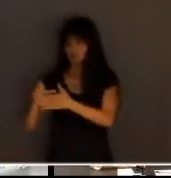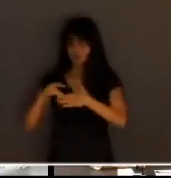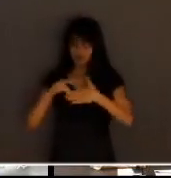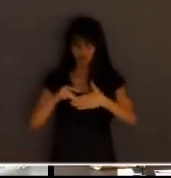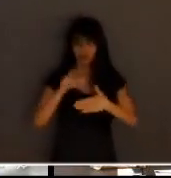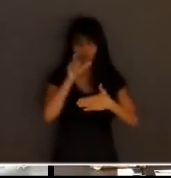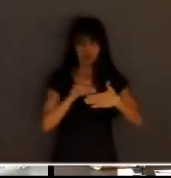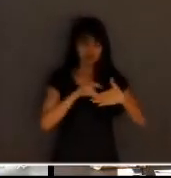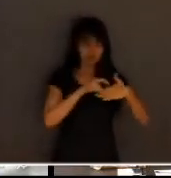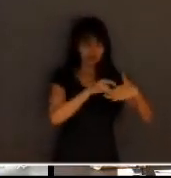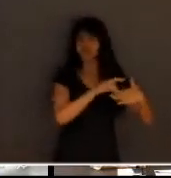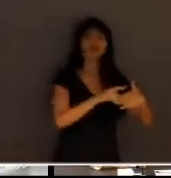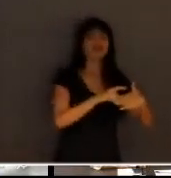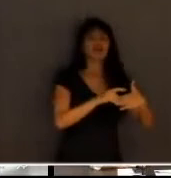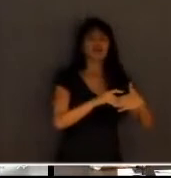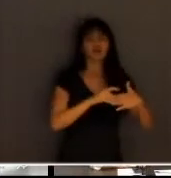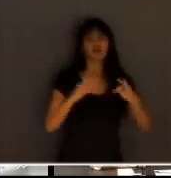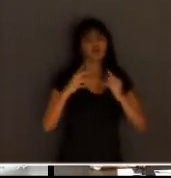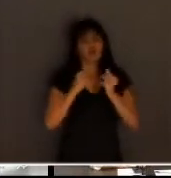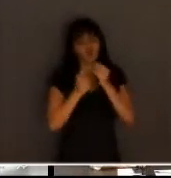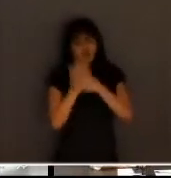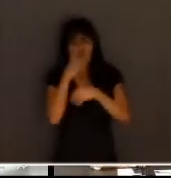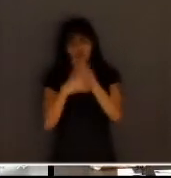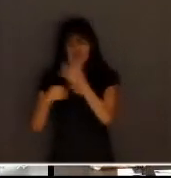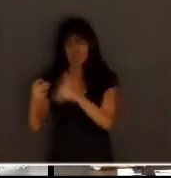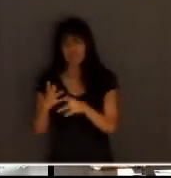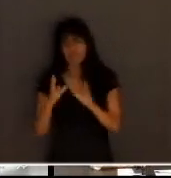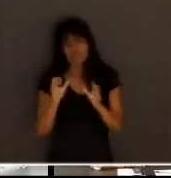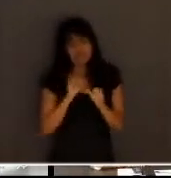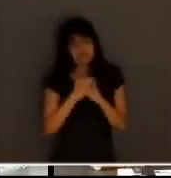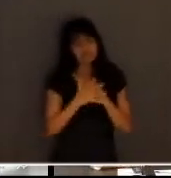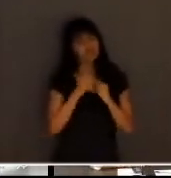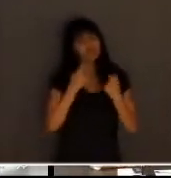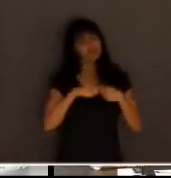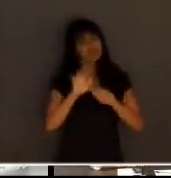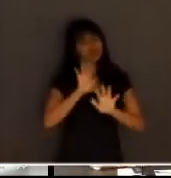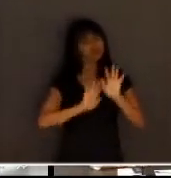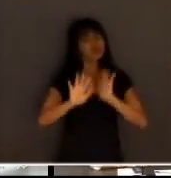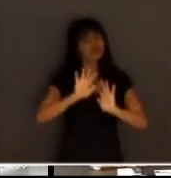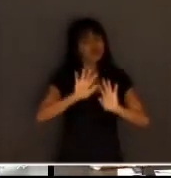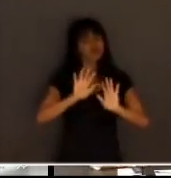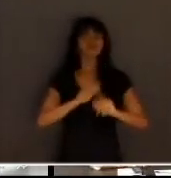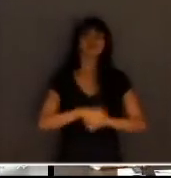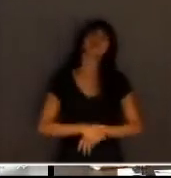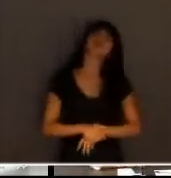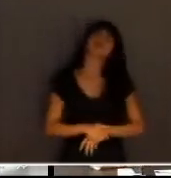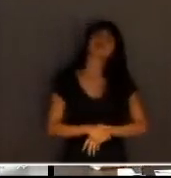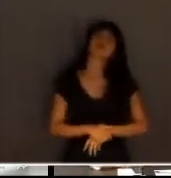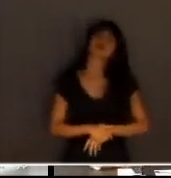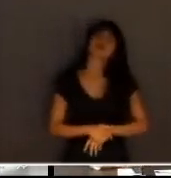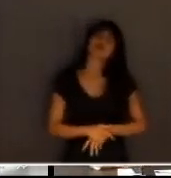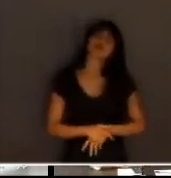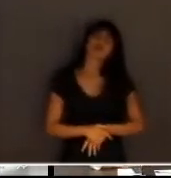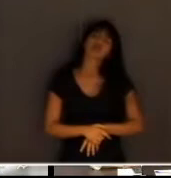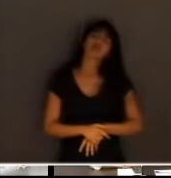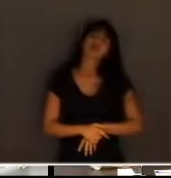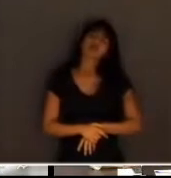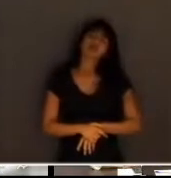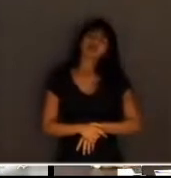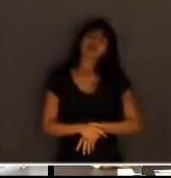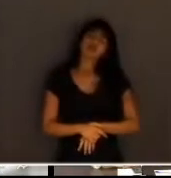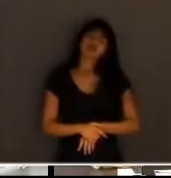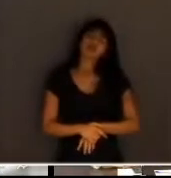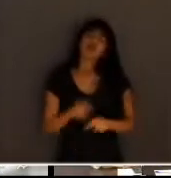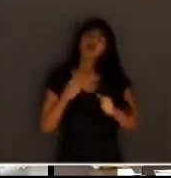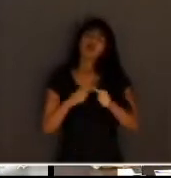a gente não saiba como cada um votou, mas que é preciso ter muito cuidado com essas cédulas. O que está